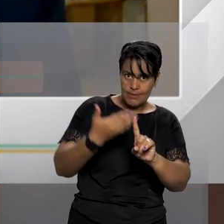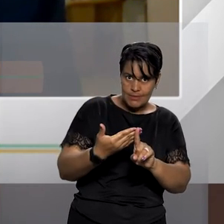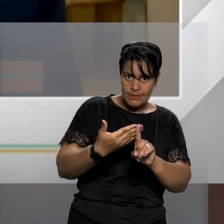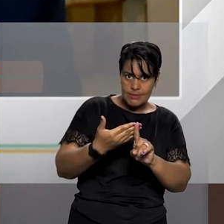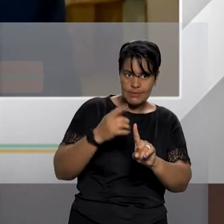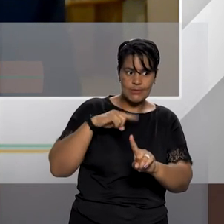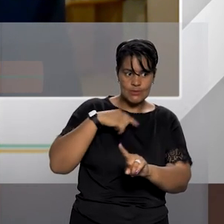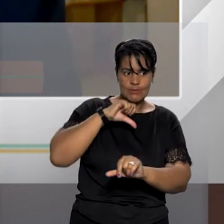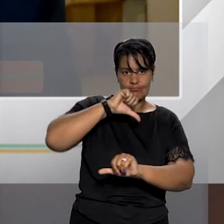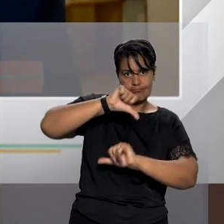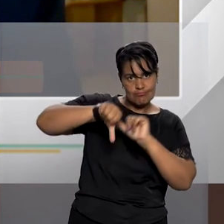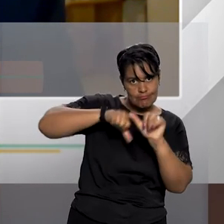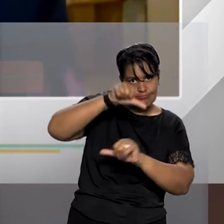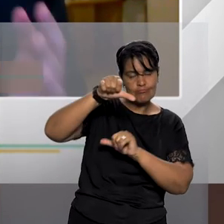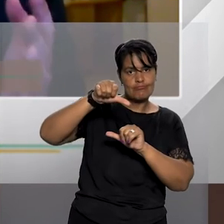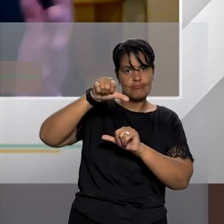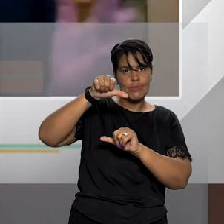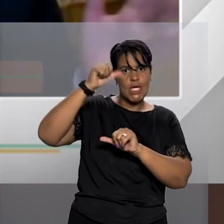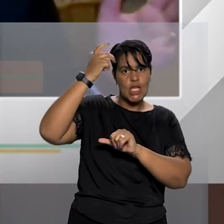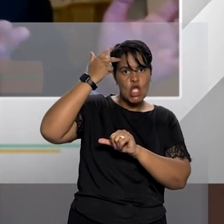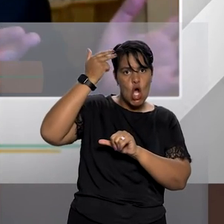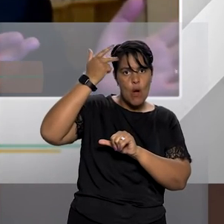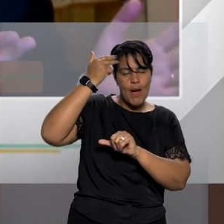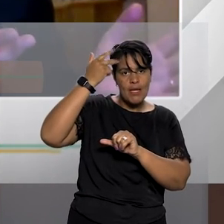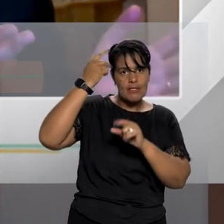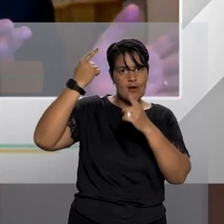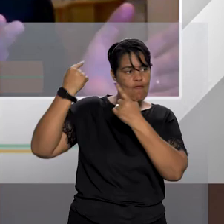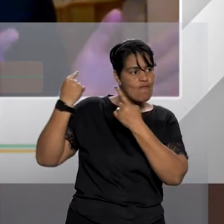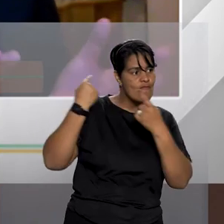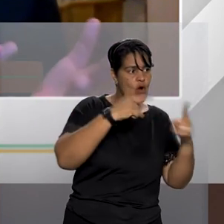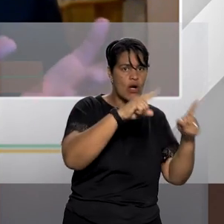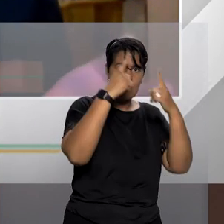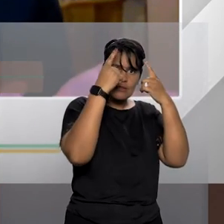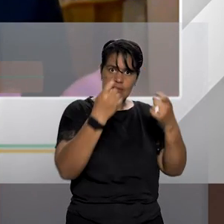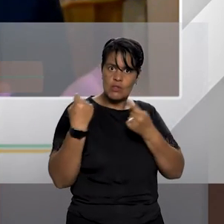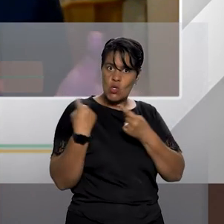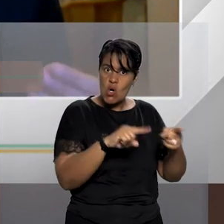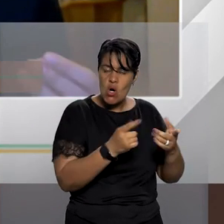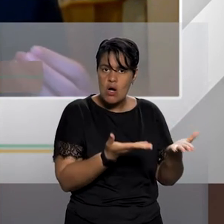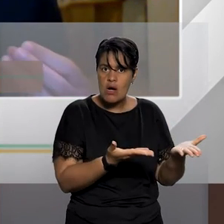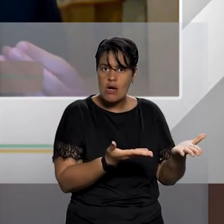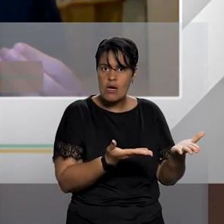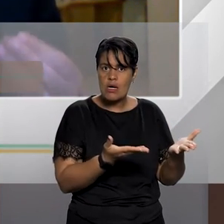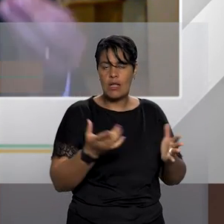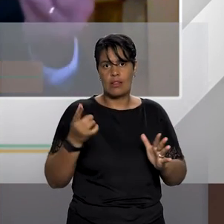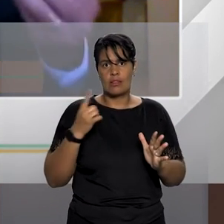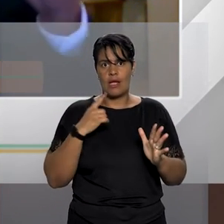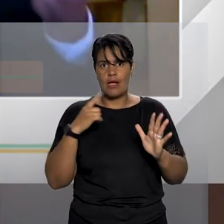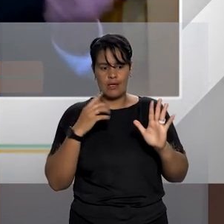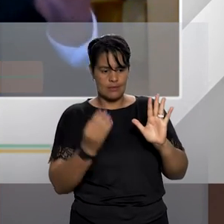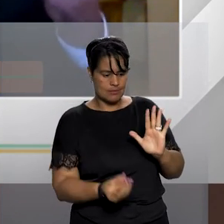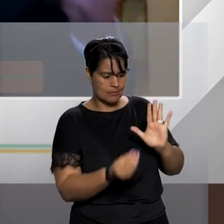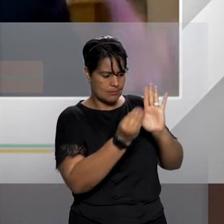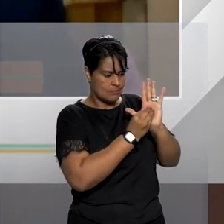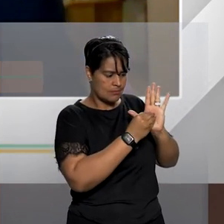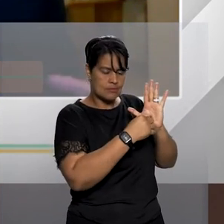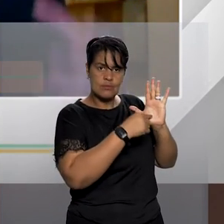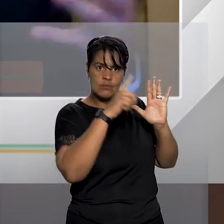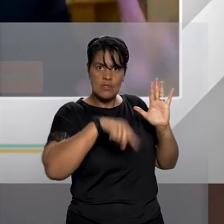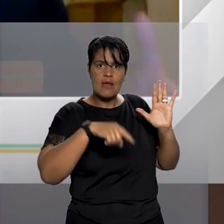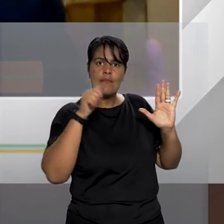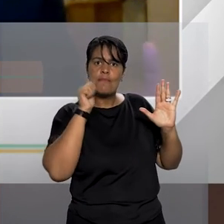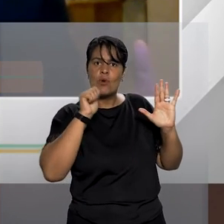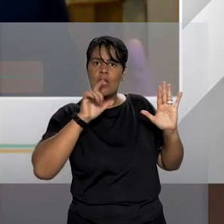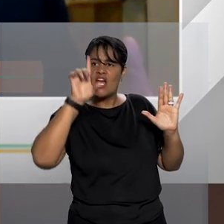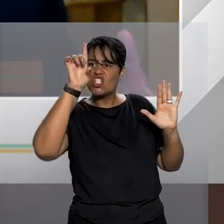cultural da violência contra as mulheres nas ordenações filipinas estava escrito lá que o homem tinha o direito de matar a